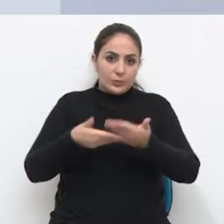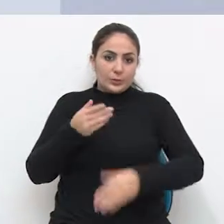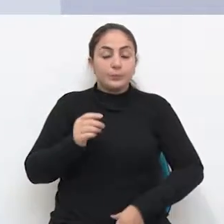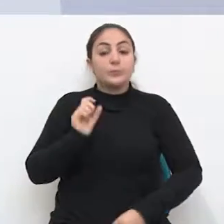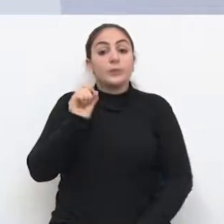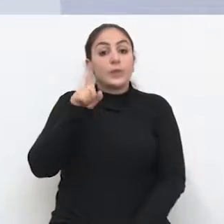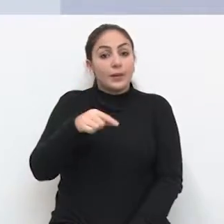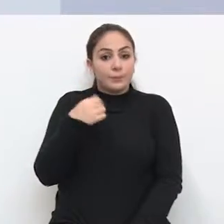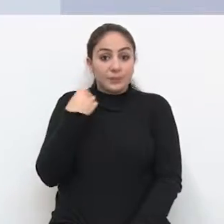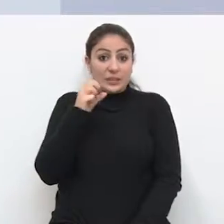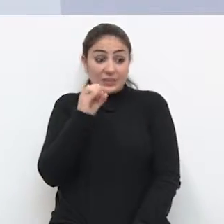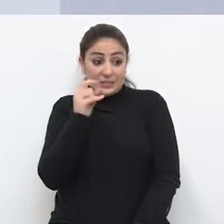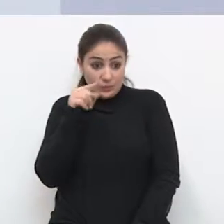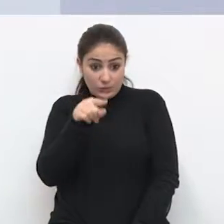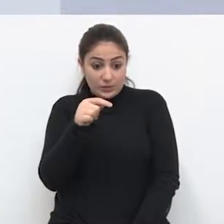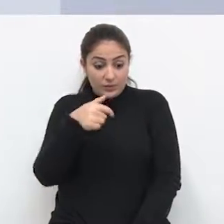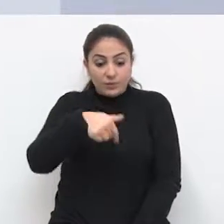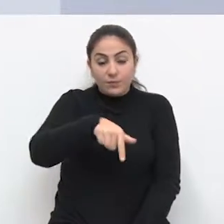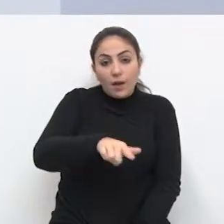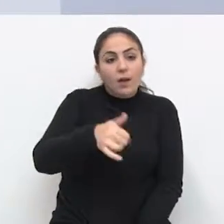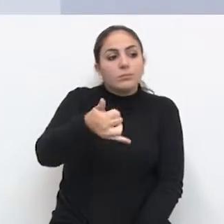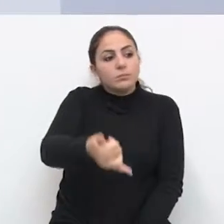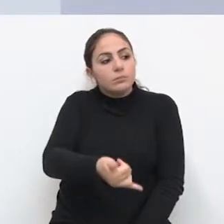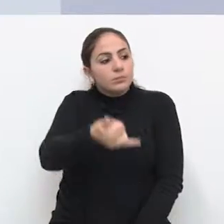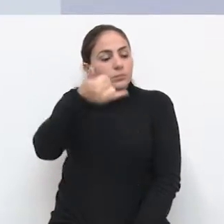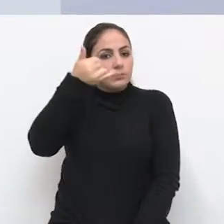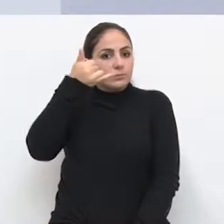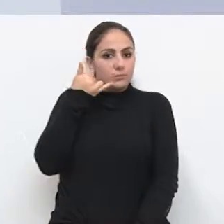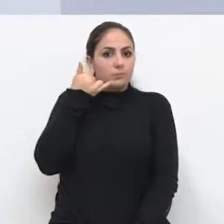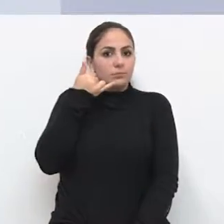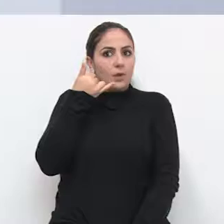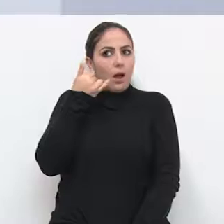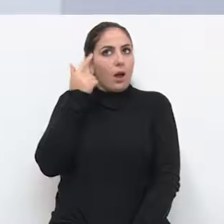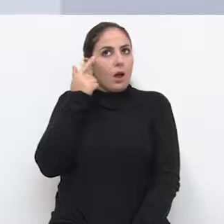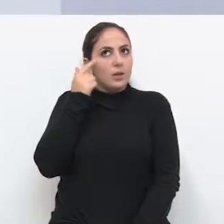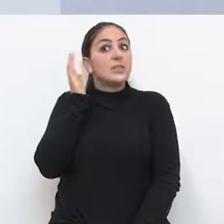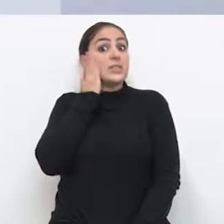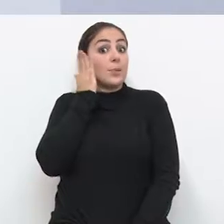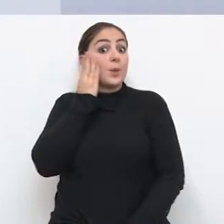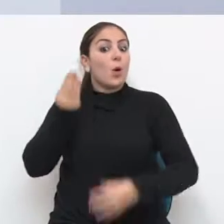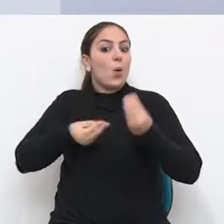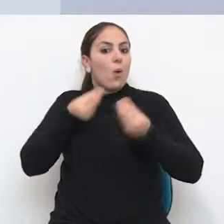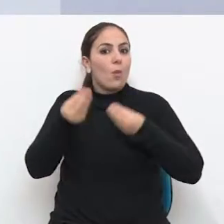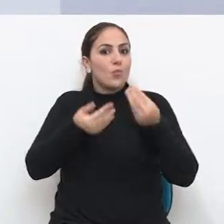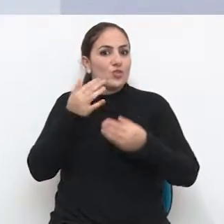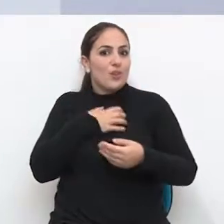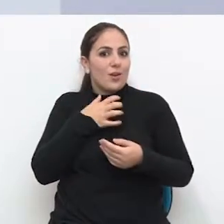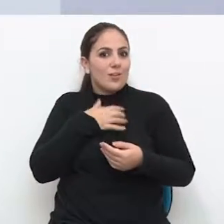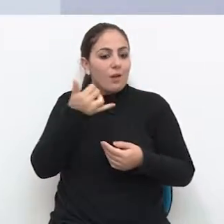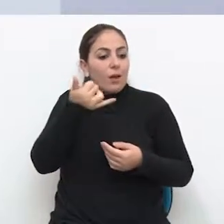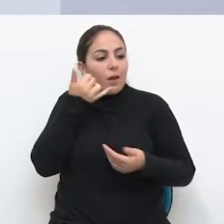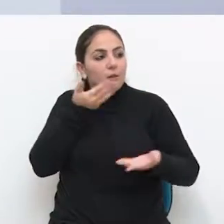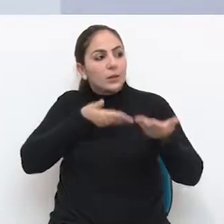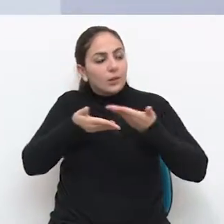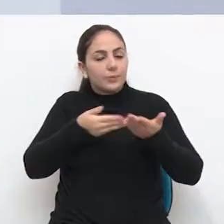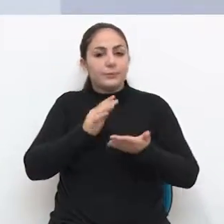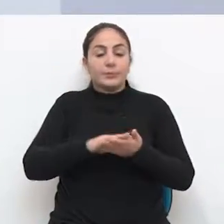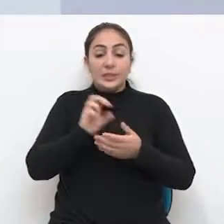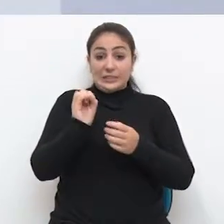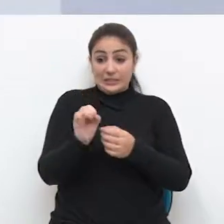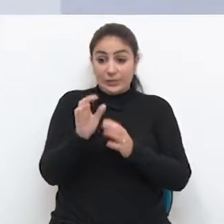Ou seja, se você vai atender um telefone, você tem que ter uma preparação. Se você vai fazer uma requisição